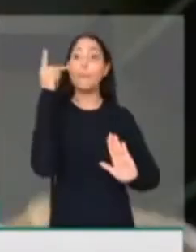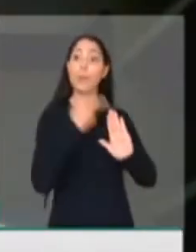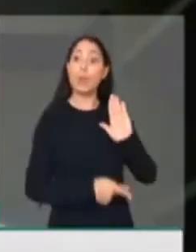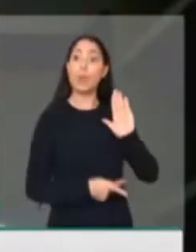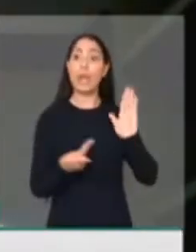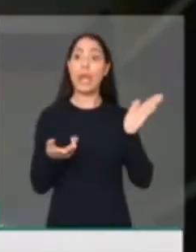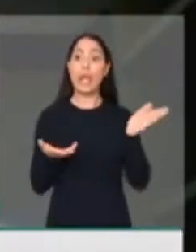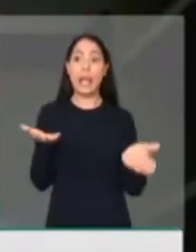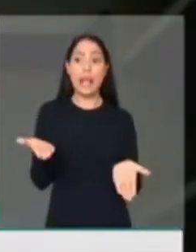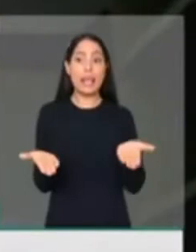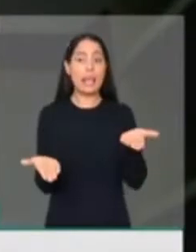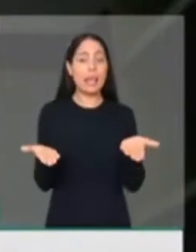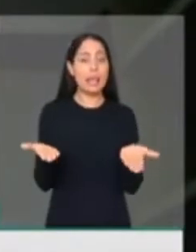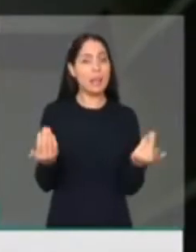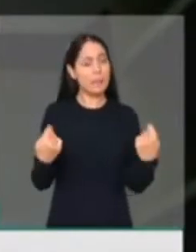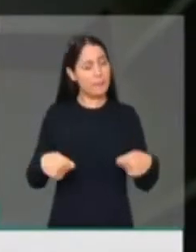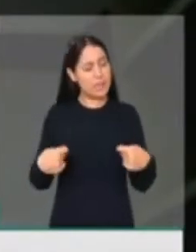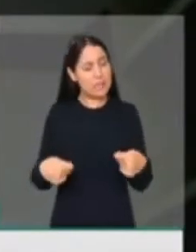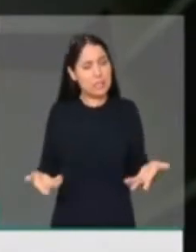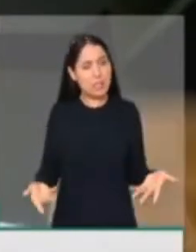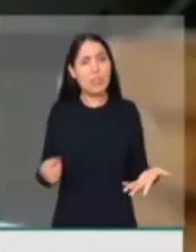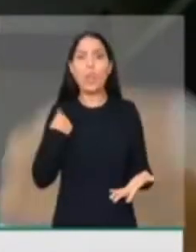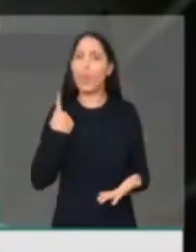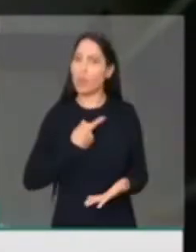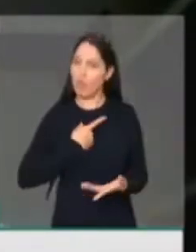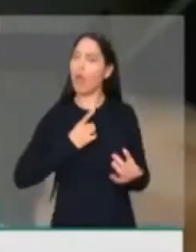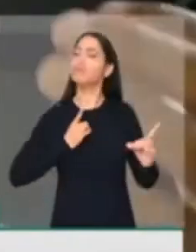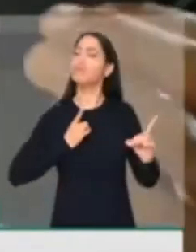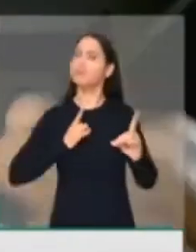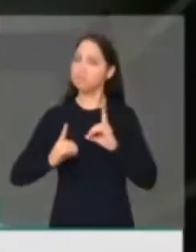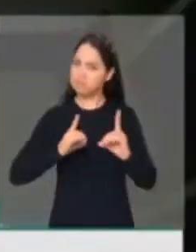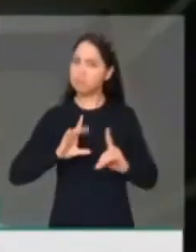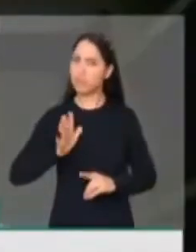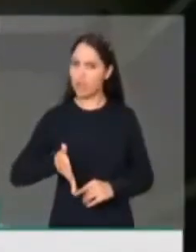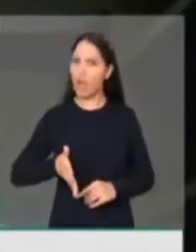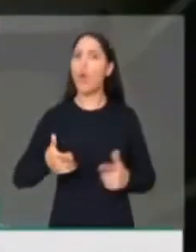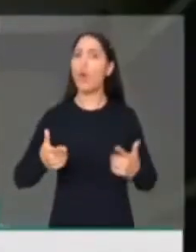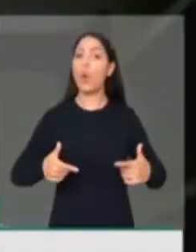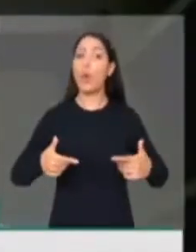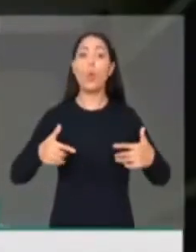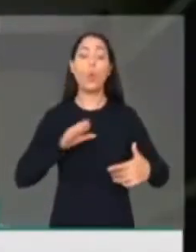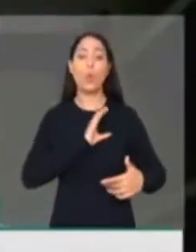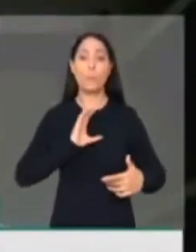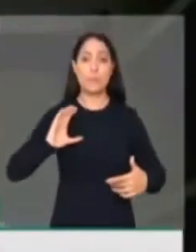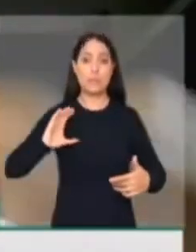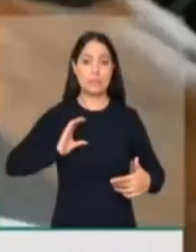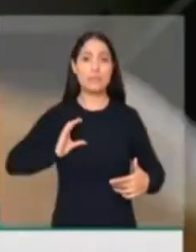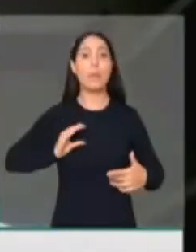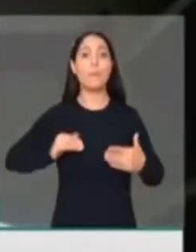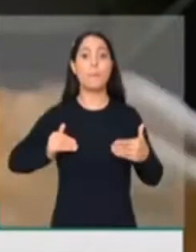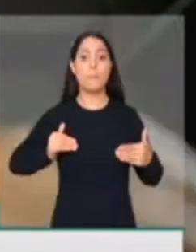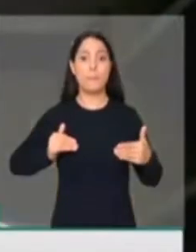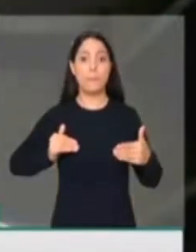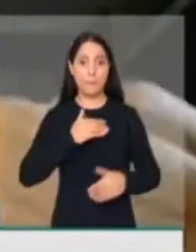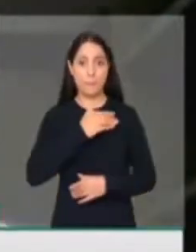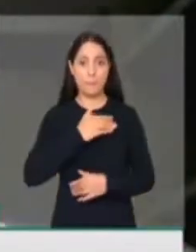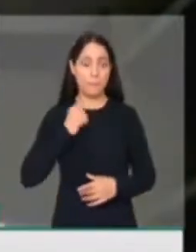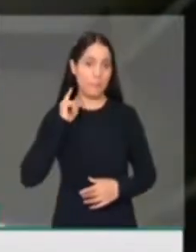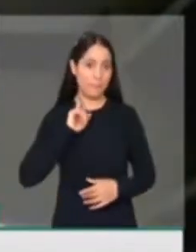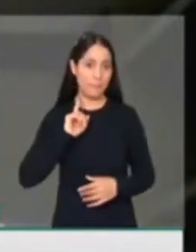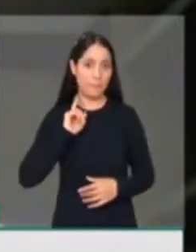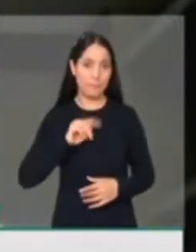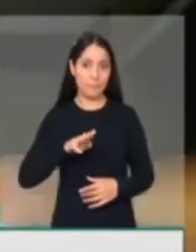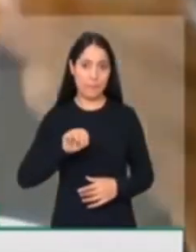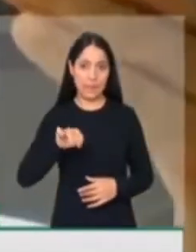Estamos discutindo isso na Comissão de Minas e Energia. E, por último, eu não poderia deixar de encerrar essa fala sem falar da